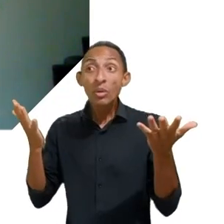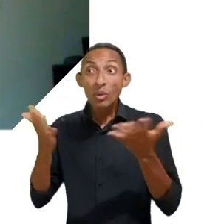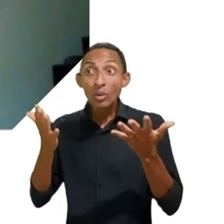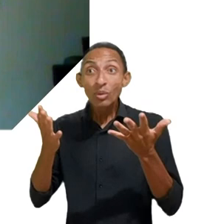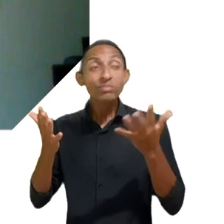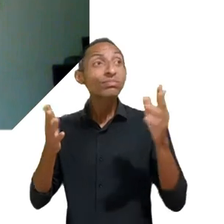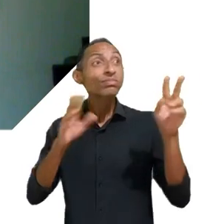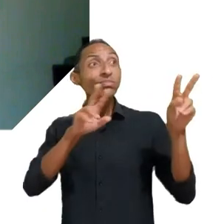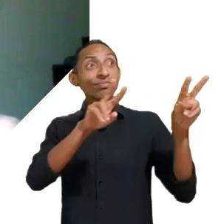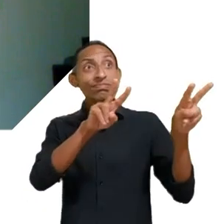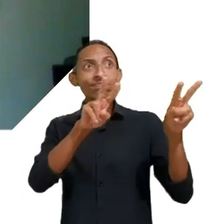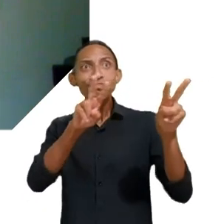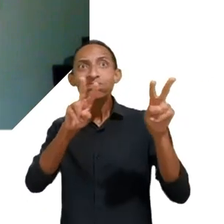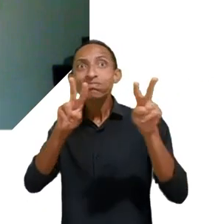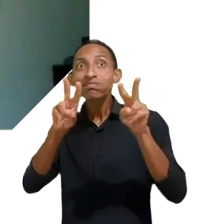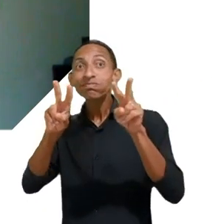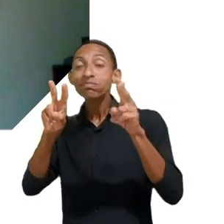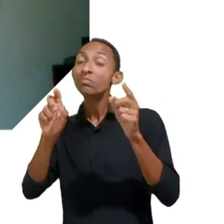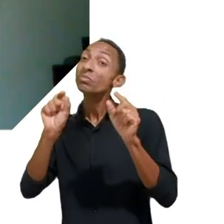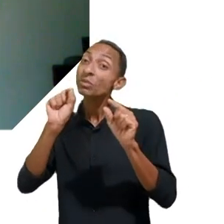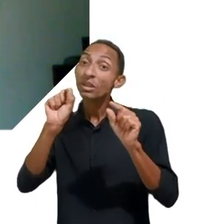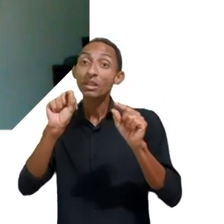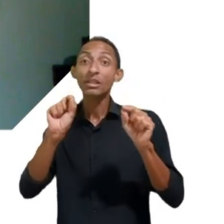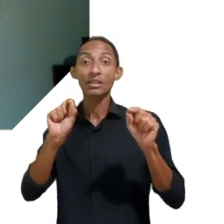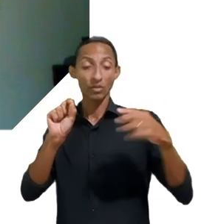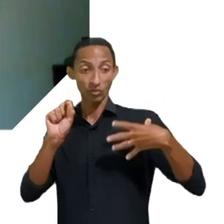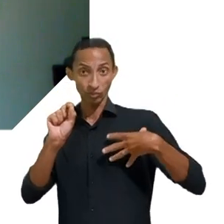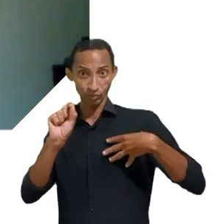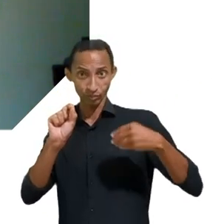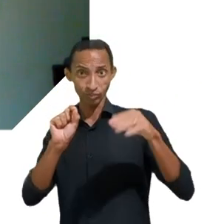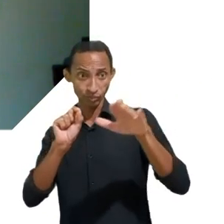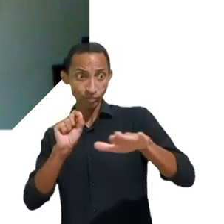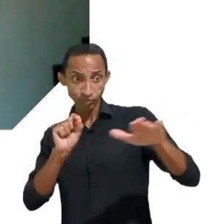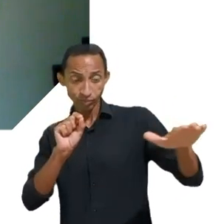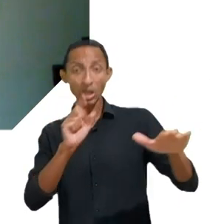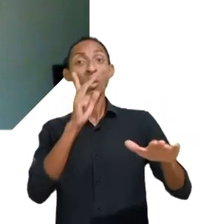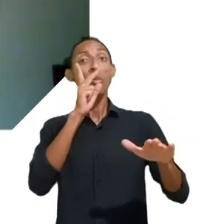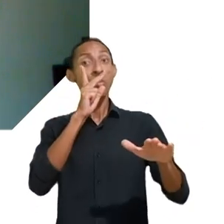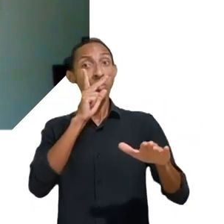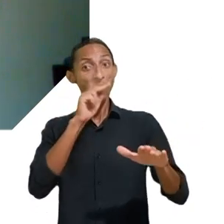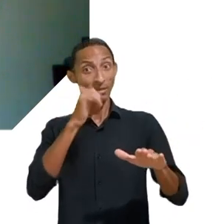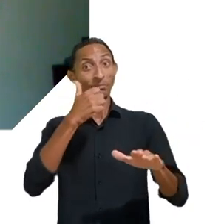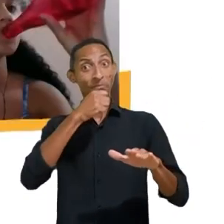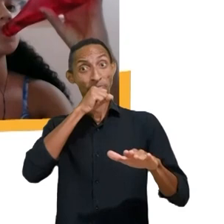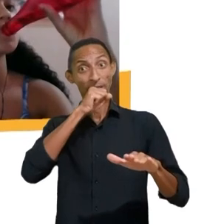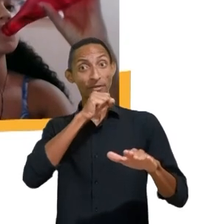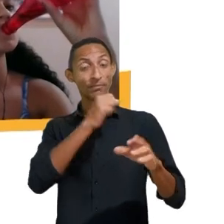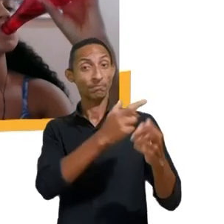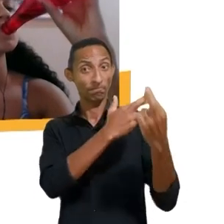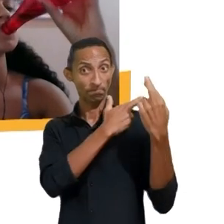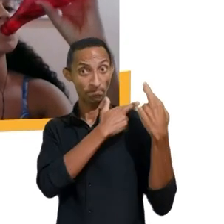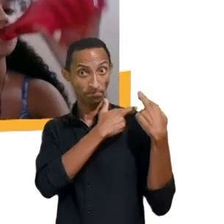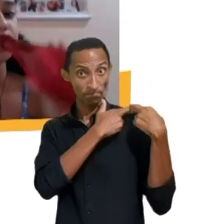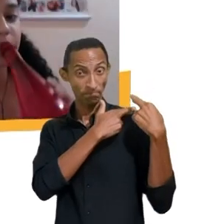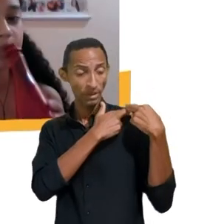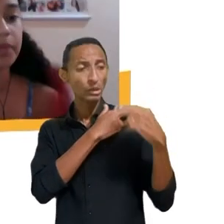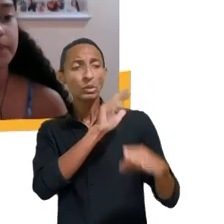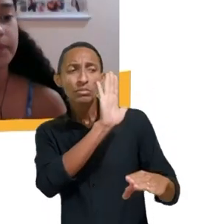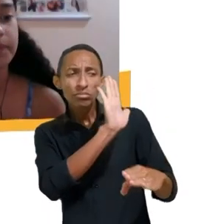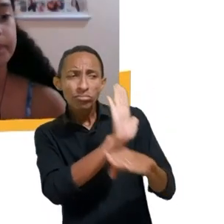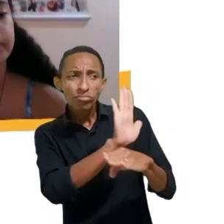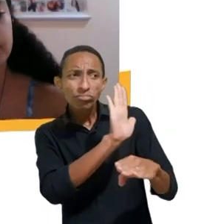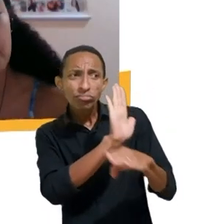os pais mediarem ou darem limites para os seus filhos que esses riscos estariam aí, que eles desapareceriam na internet.